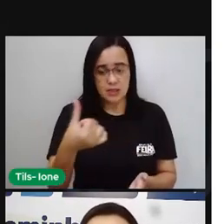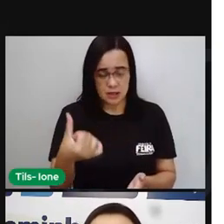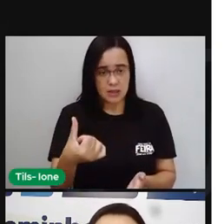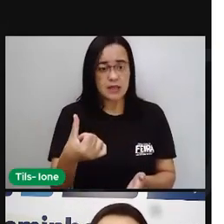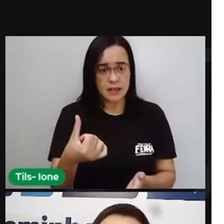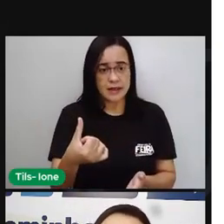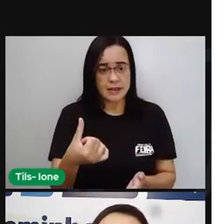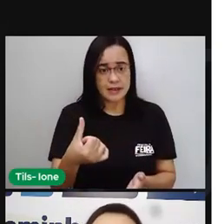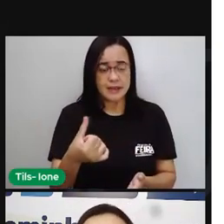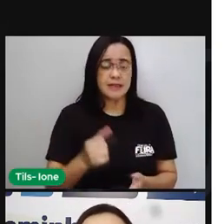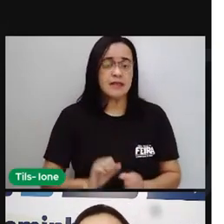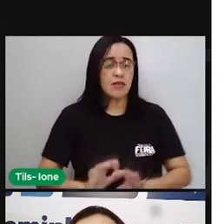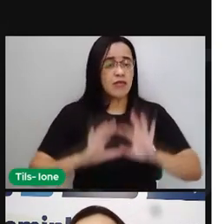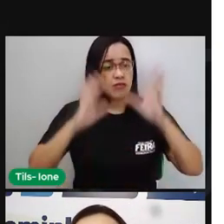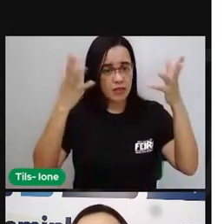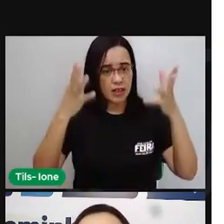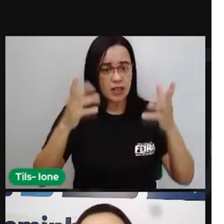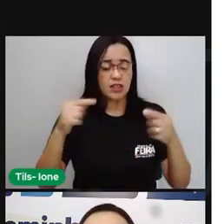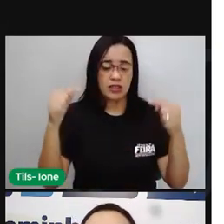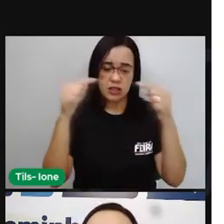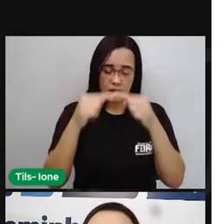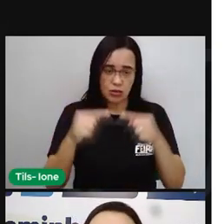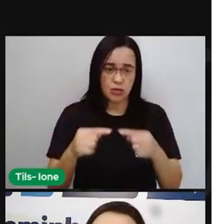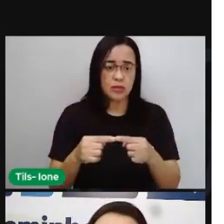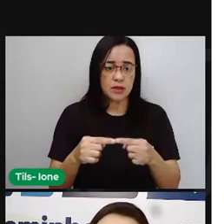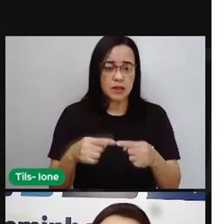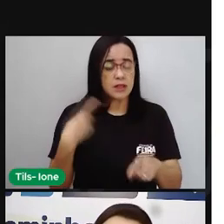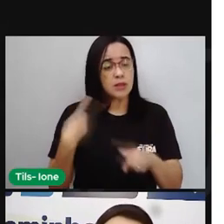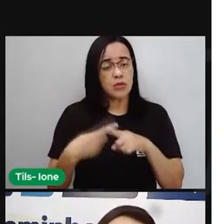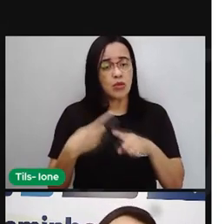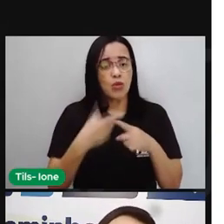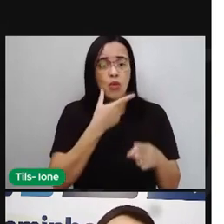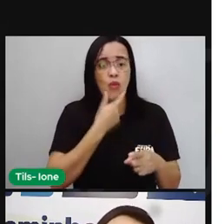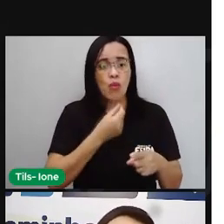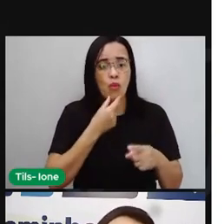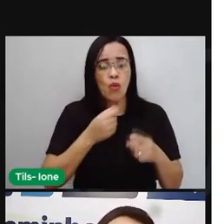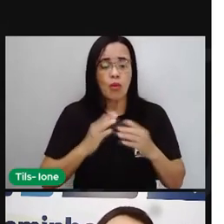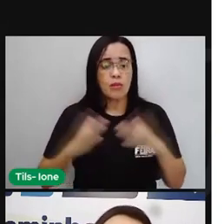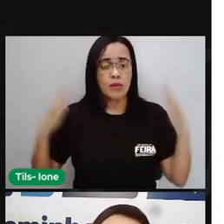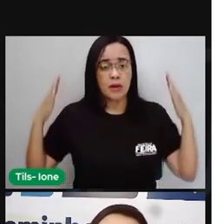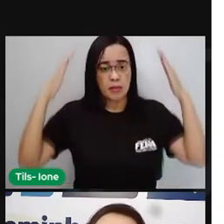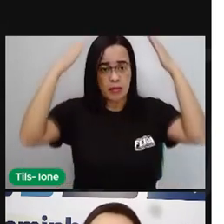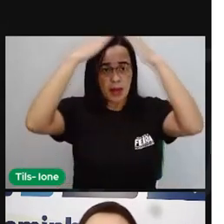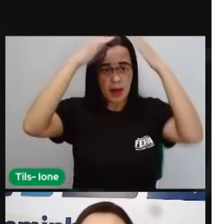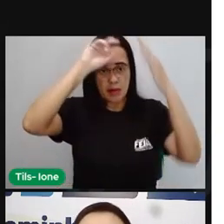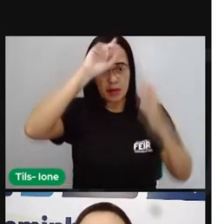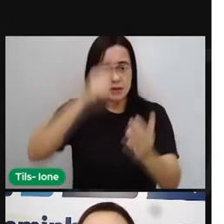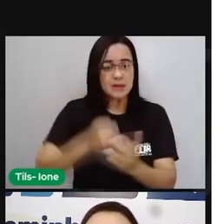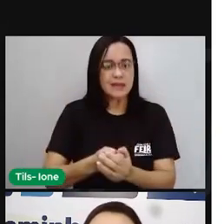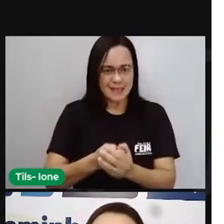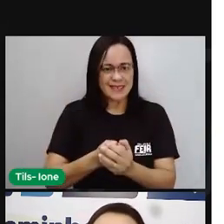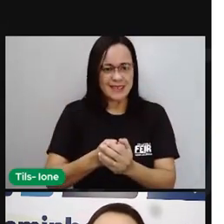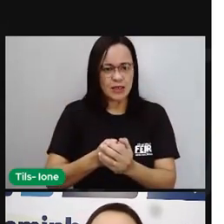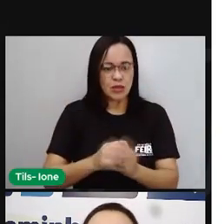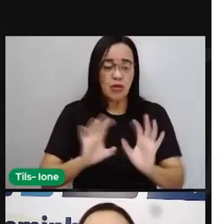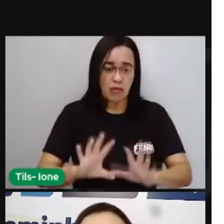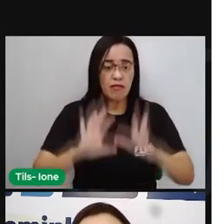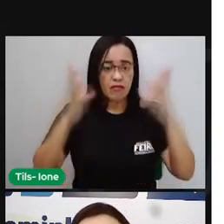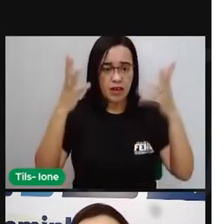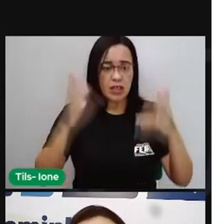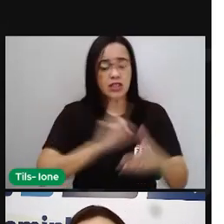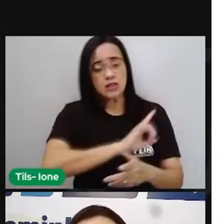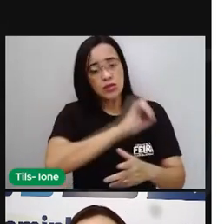não eram definidos, mas o Papa resolveu definir um dia pra homenagear Santa Ana e São Joaquim